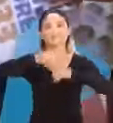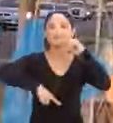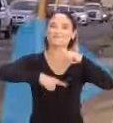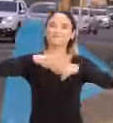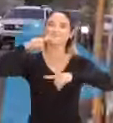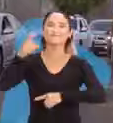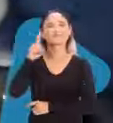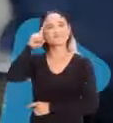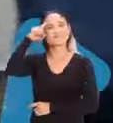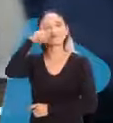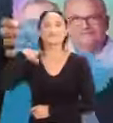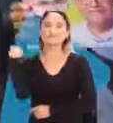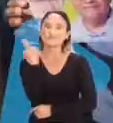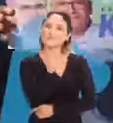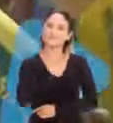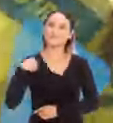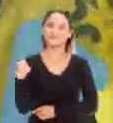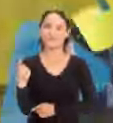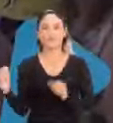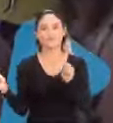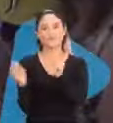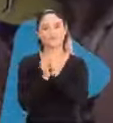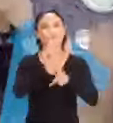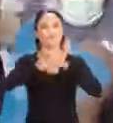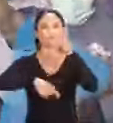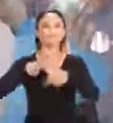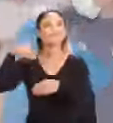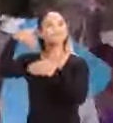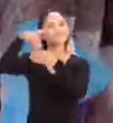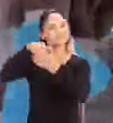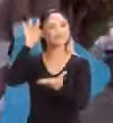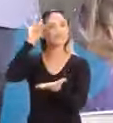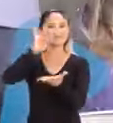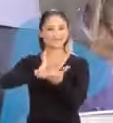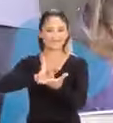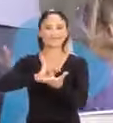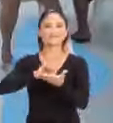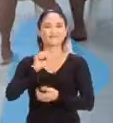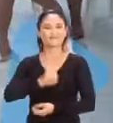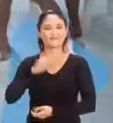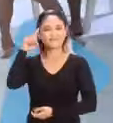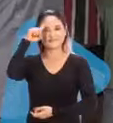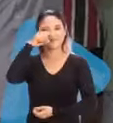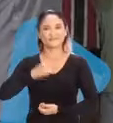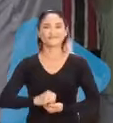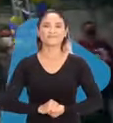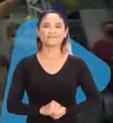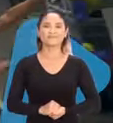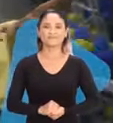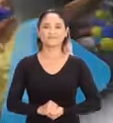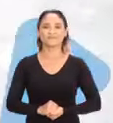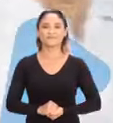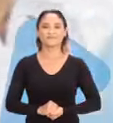em frente Kleber é gente da gente É nele que eu vou votar